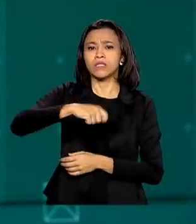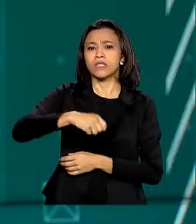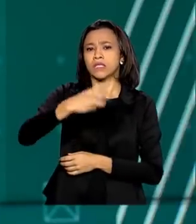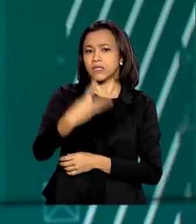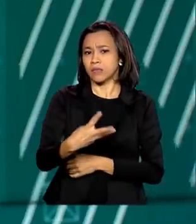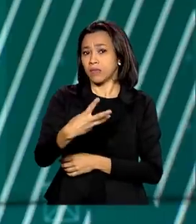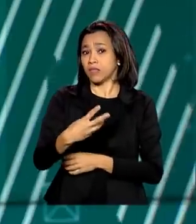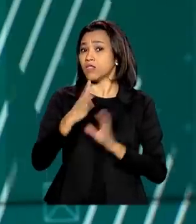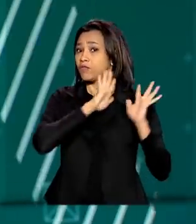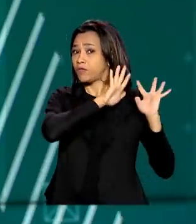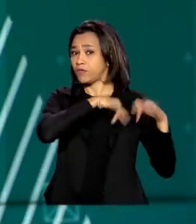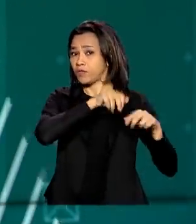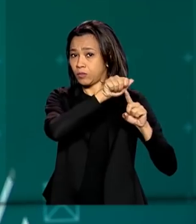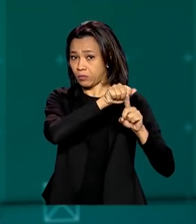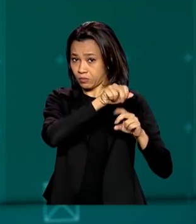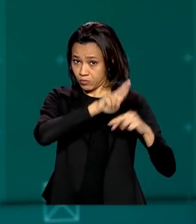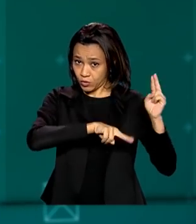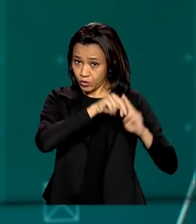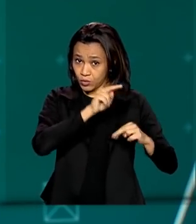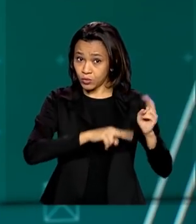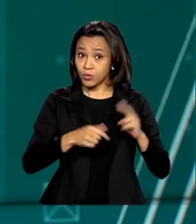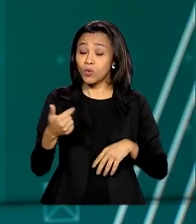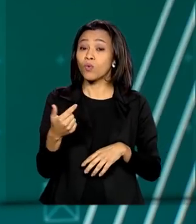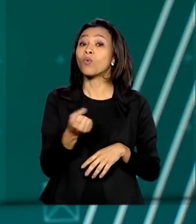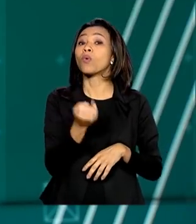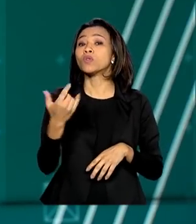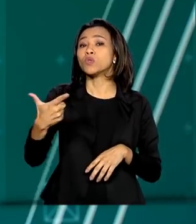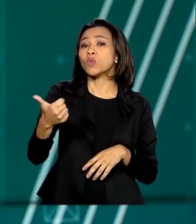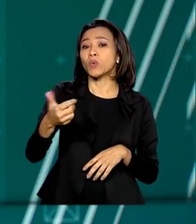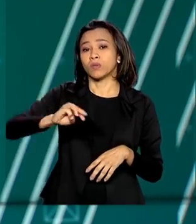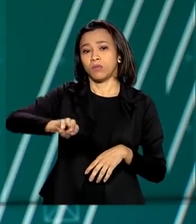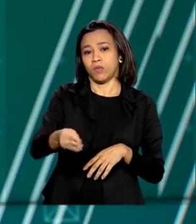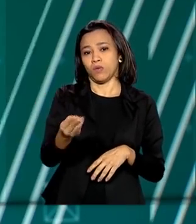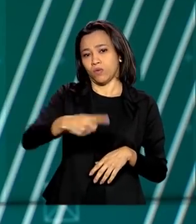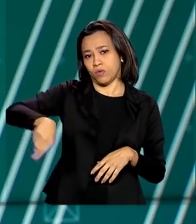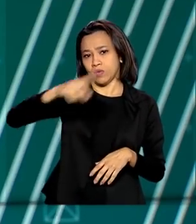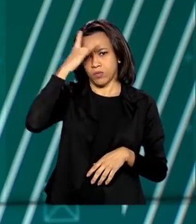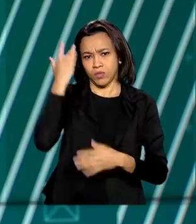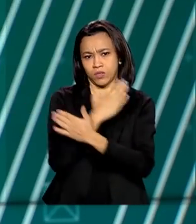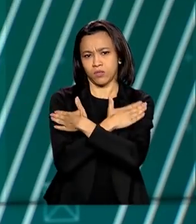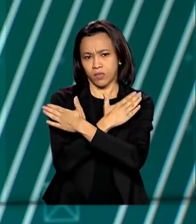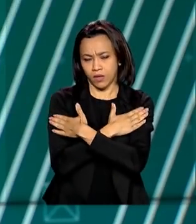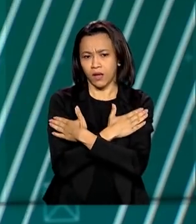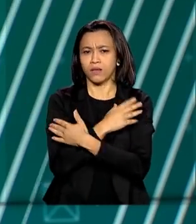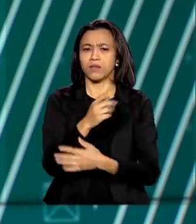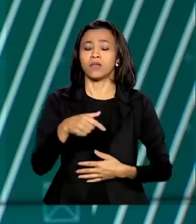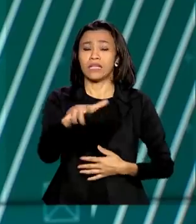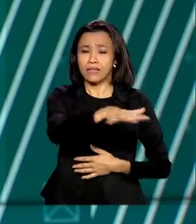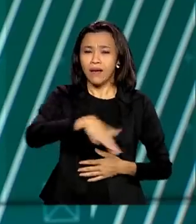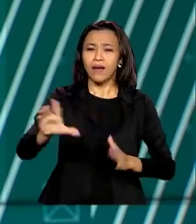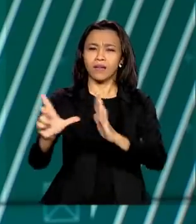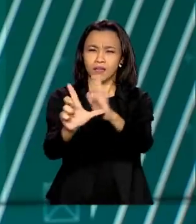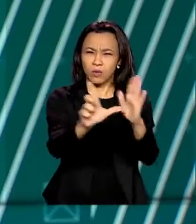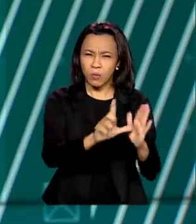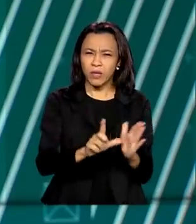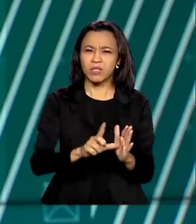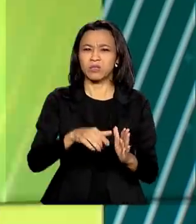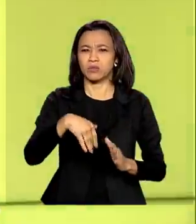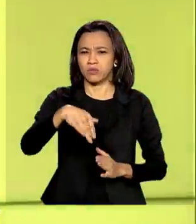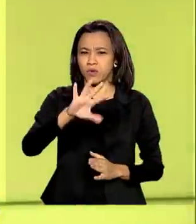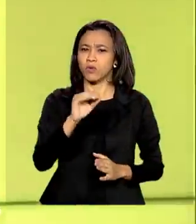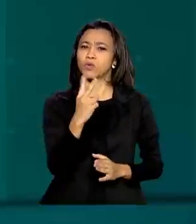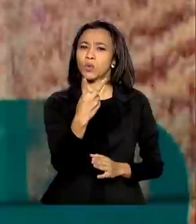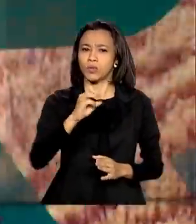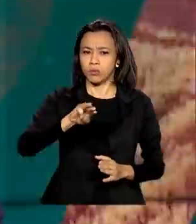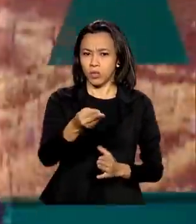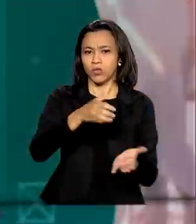atingindo 12,8 milhões de no país. O comércio foi o setor mais afetado, com mais de 2 milhões de demissões. Os dados